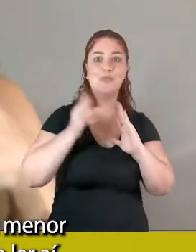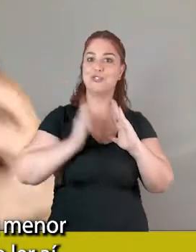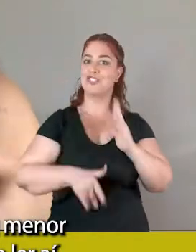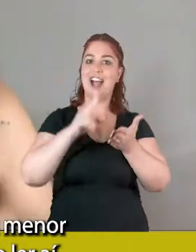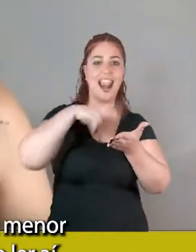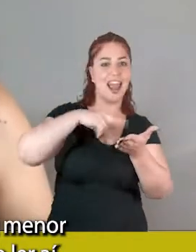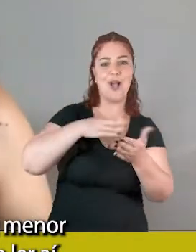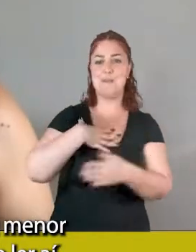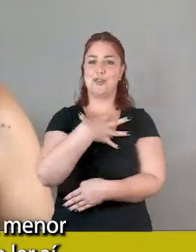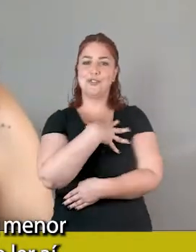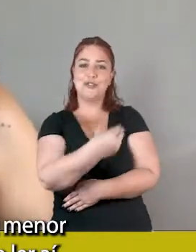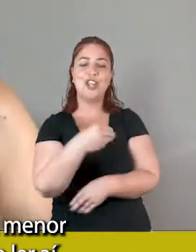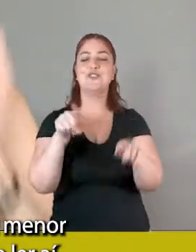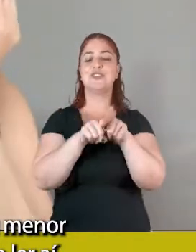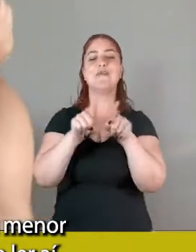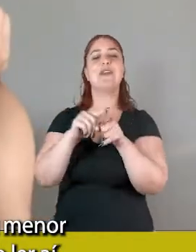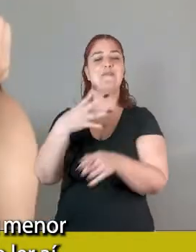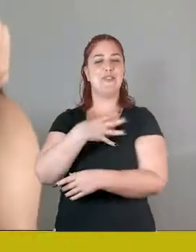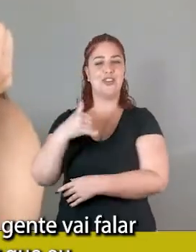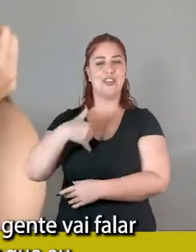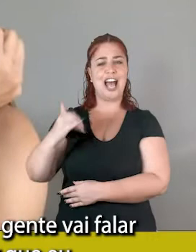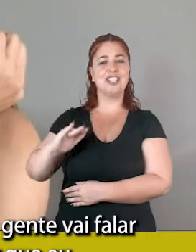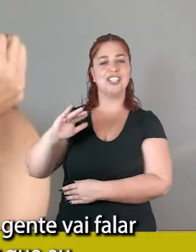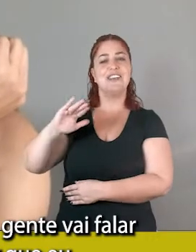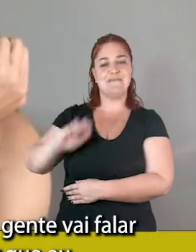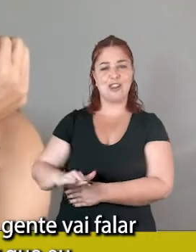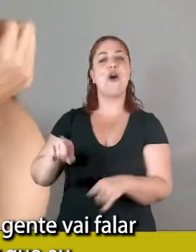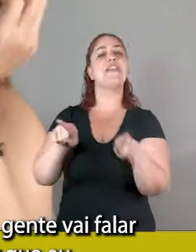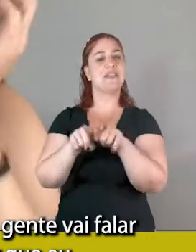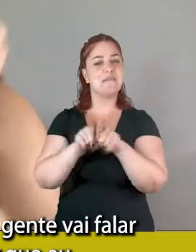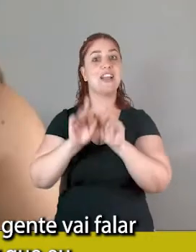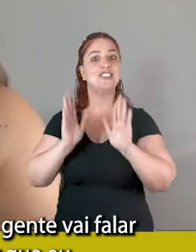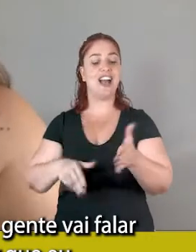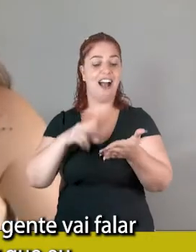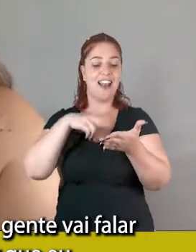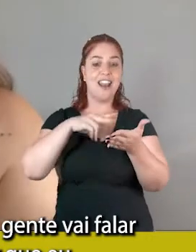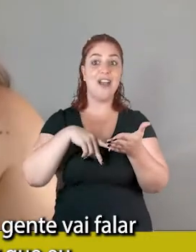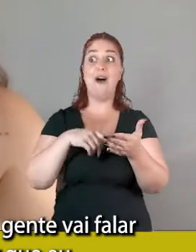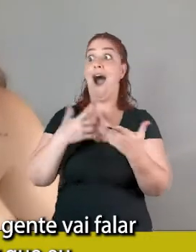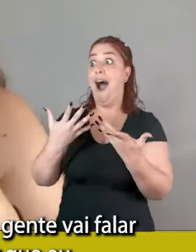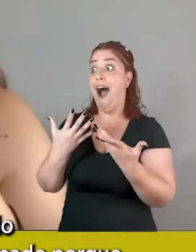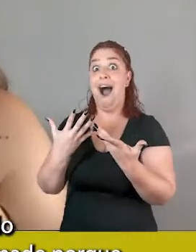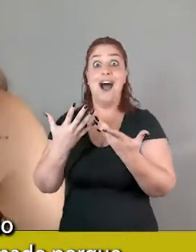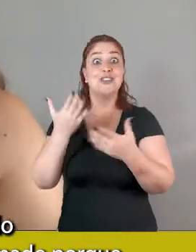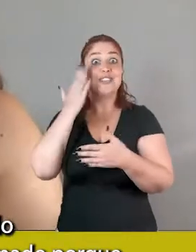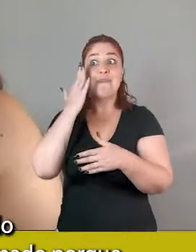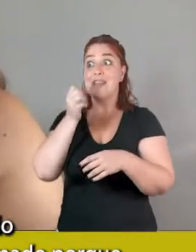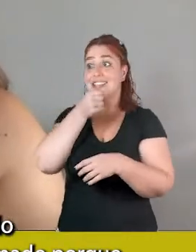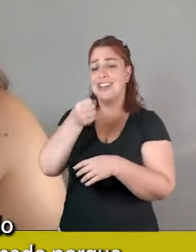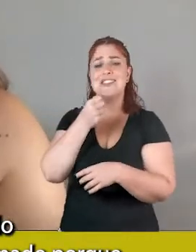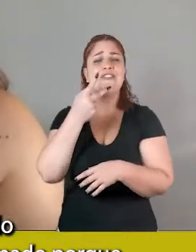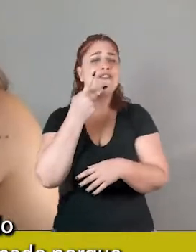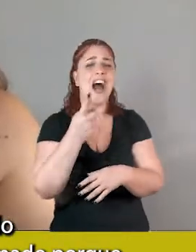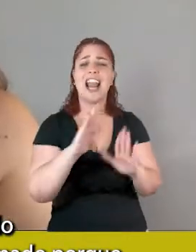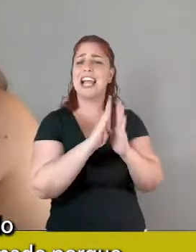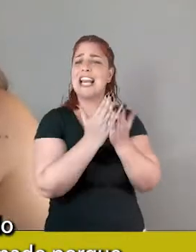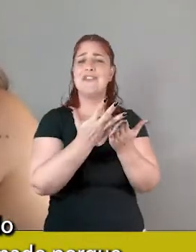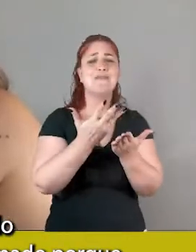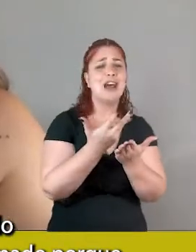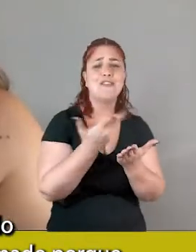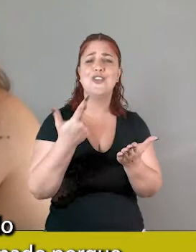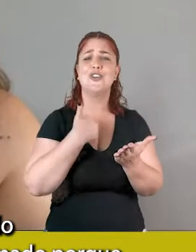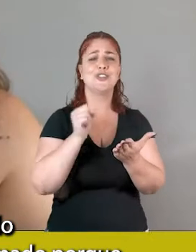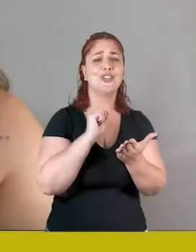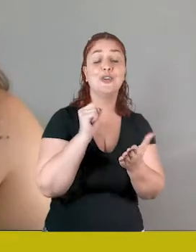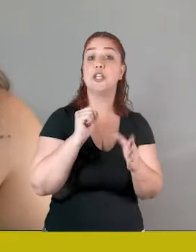filhos também leram, o meu menor está terminando de ler, aí eu, quando eu comentei que a gente ia falar, fala para ele, por favor, que eu estou adorando, estava todo mundo super